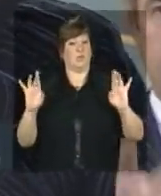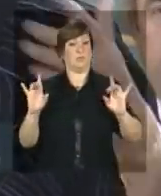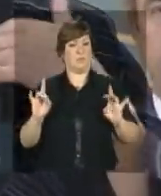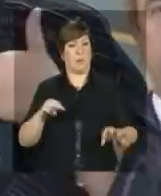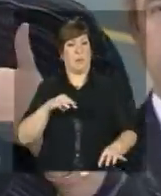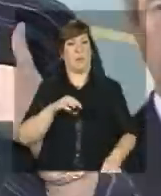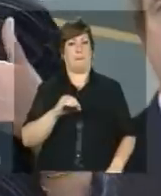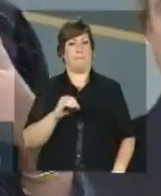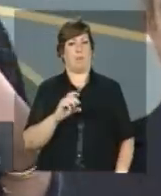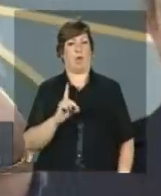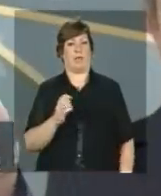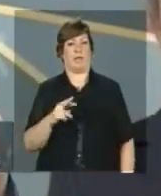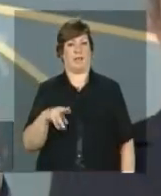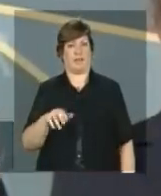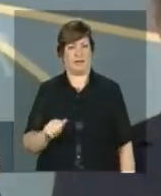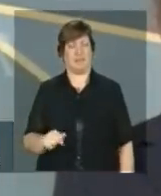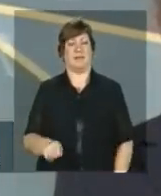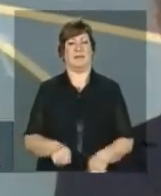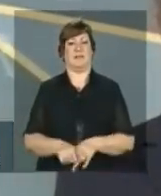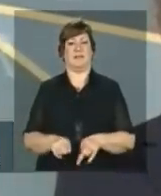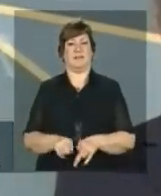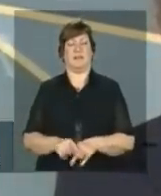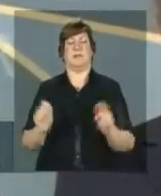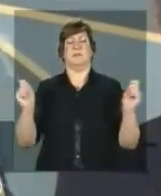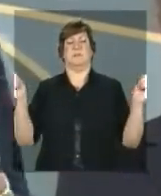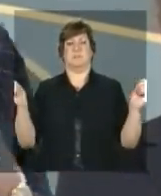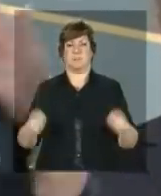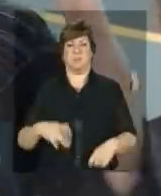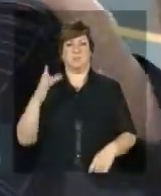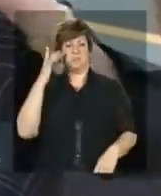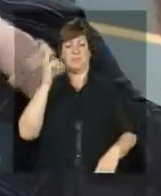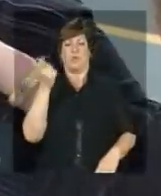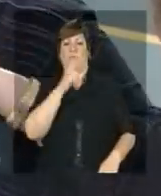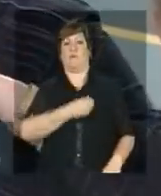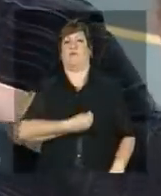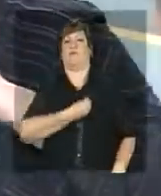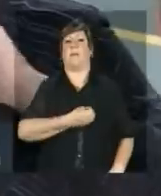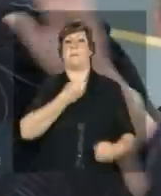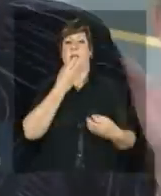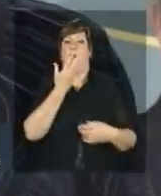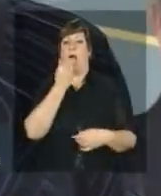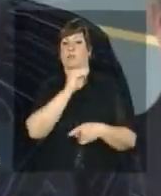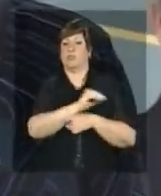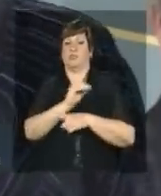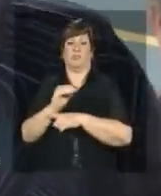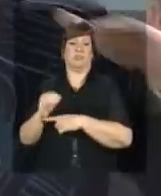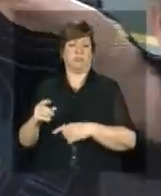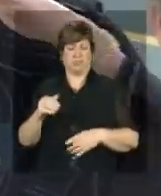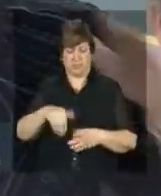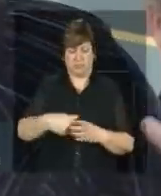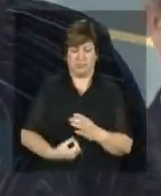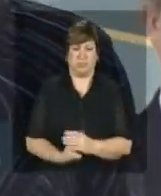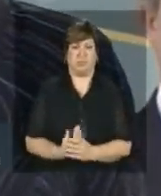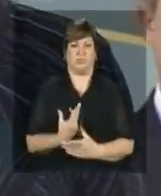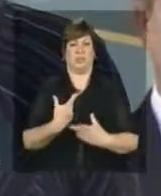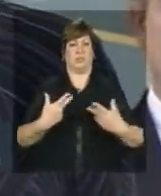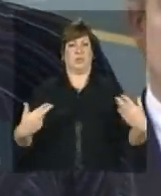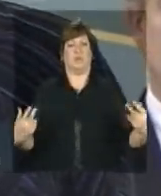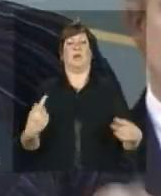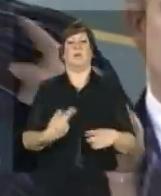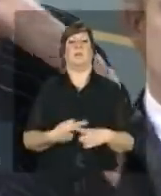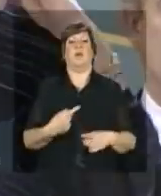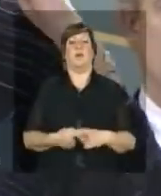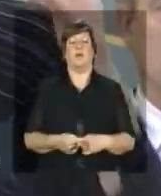e uma grande capacidade de sobrevivência porque resistiu a todos os